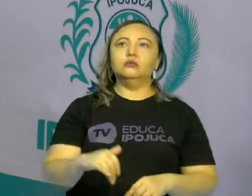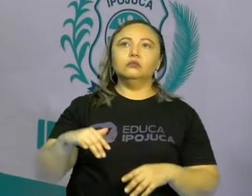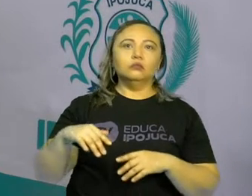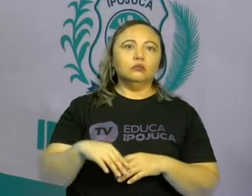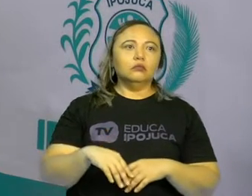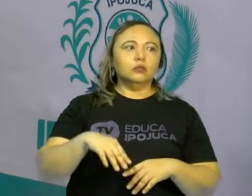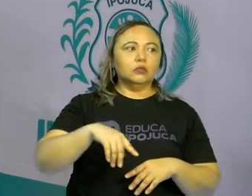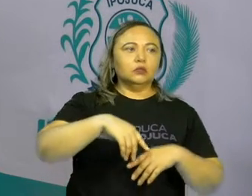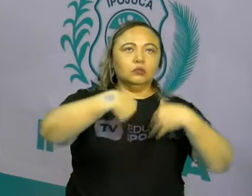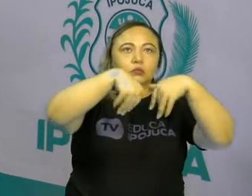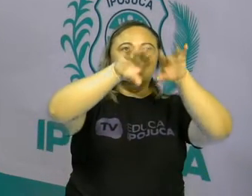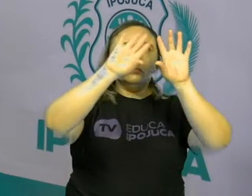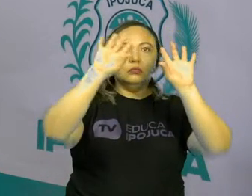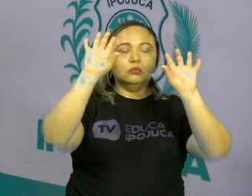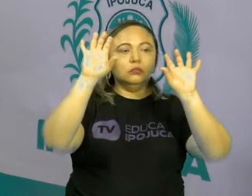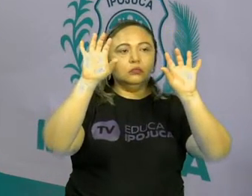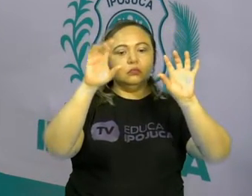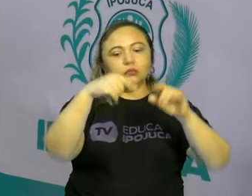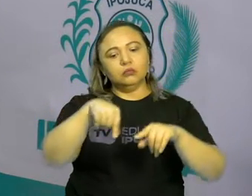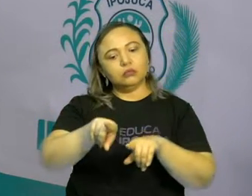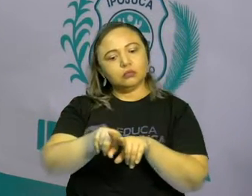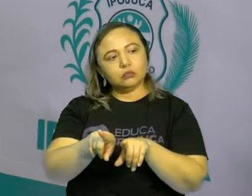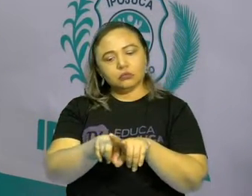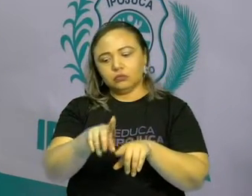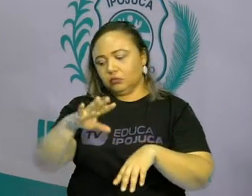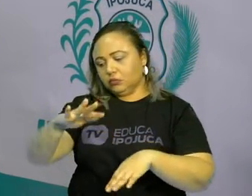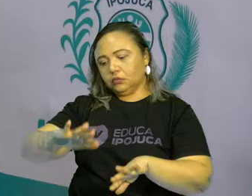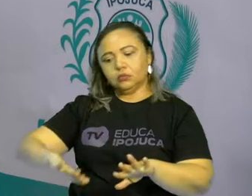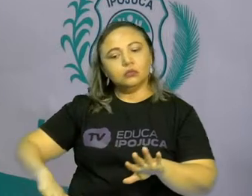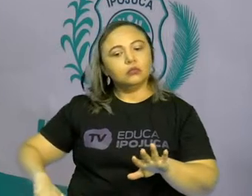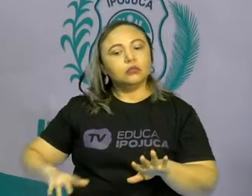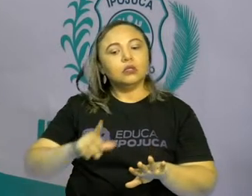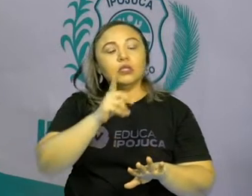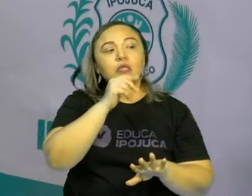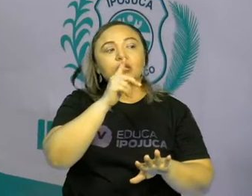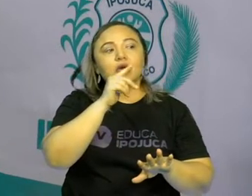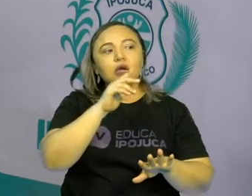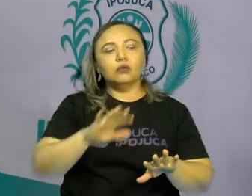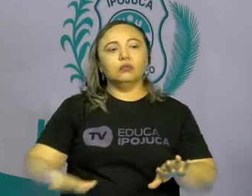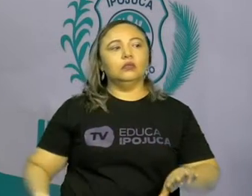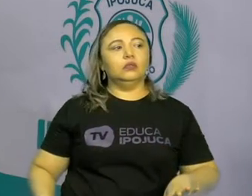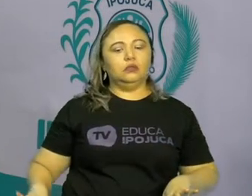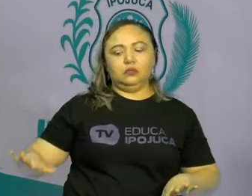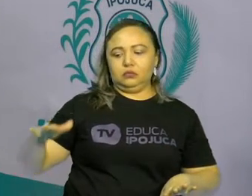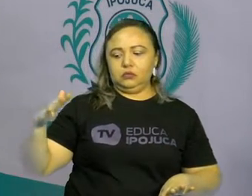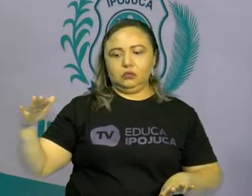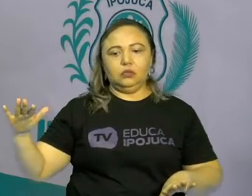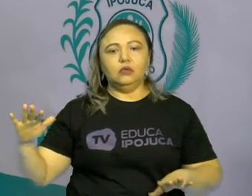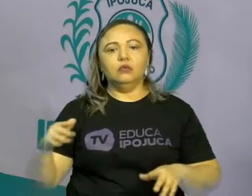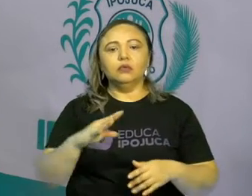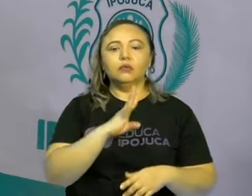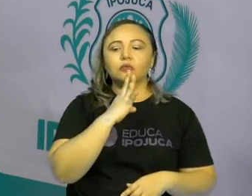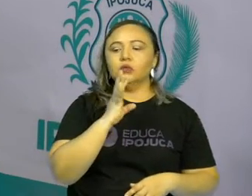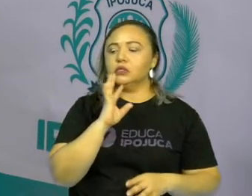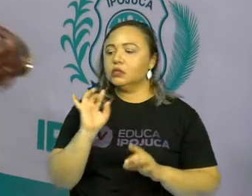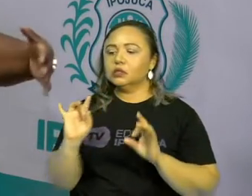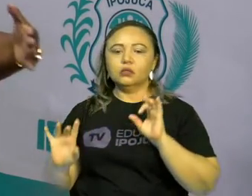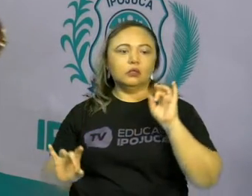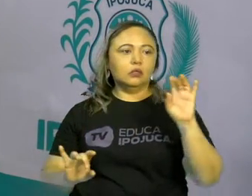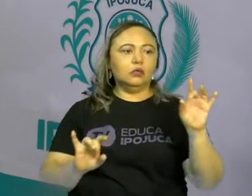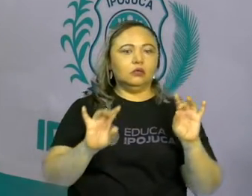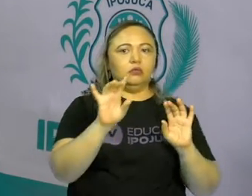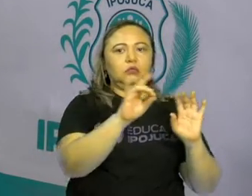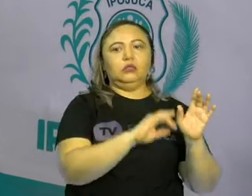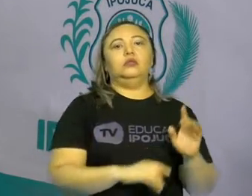e aquático. Então vamos conhecer quais são esses tipos de ambiente existente